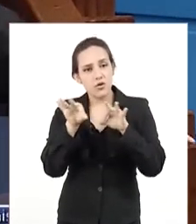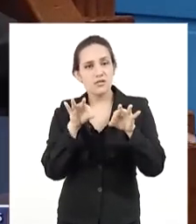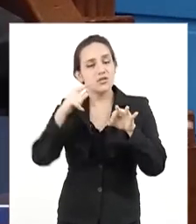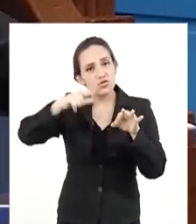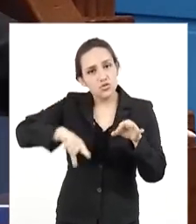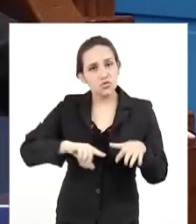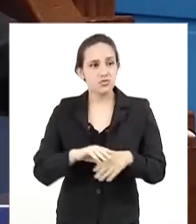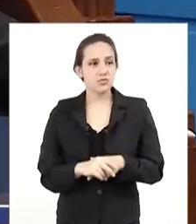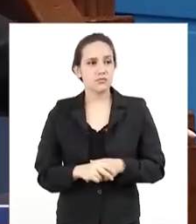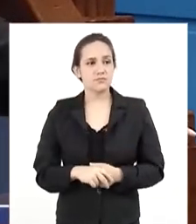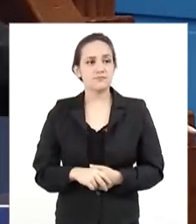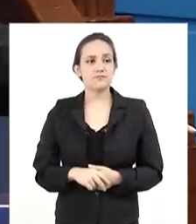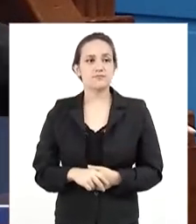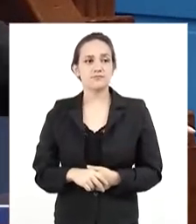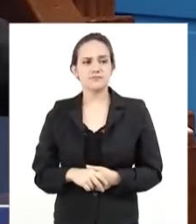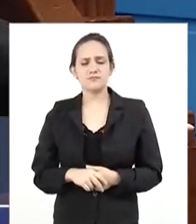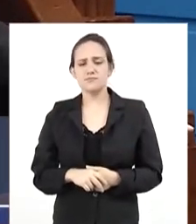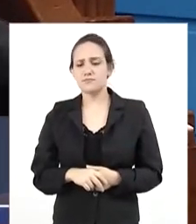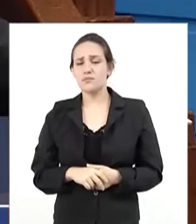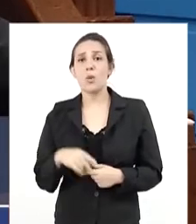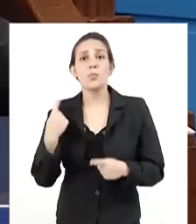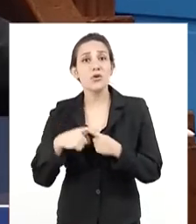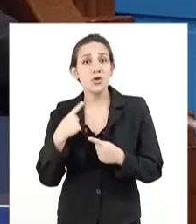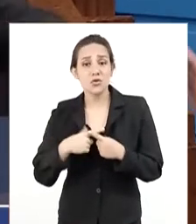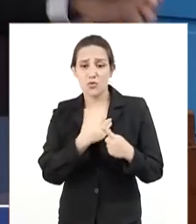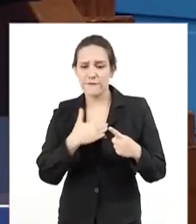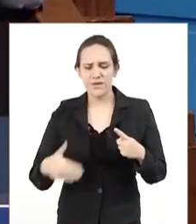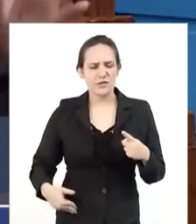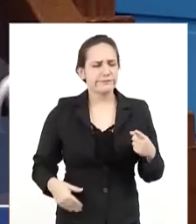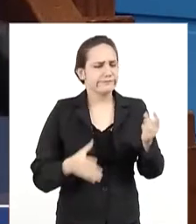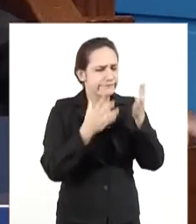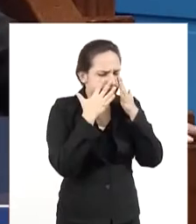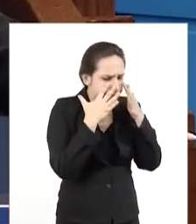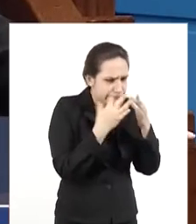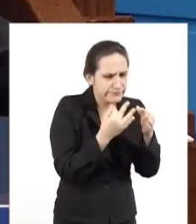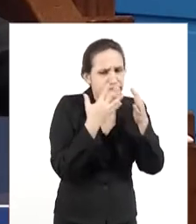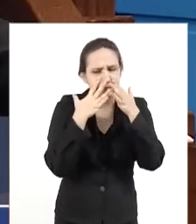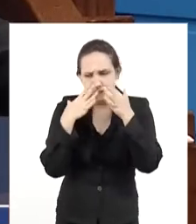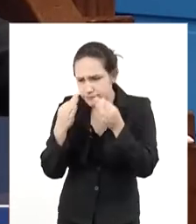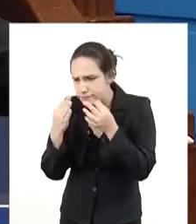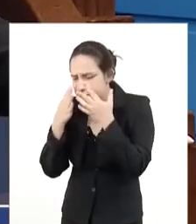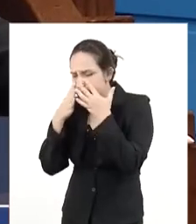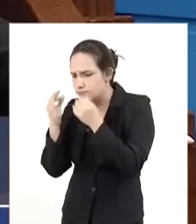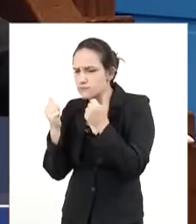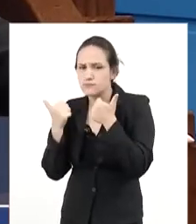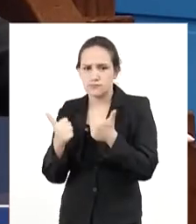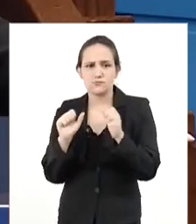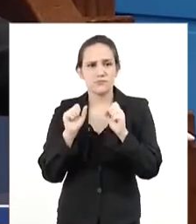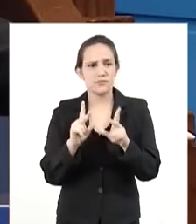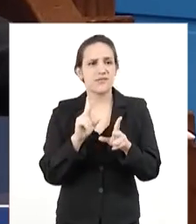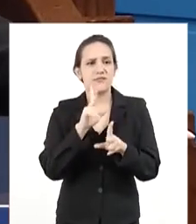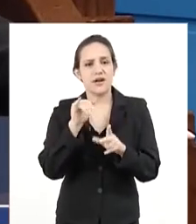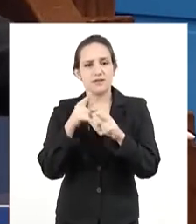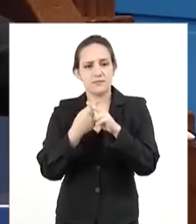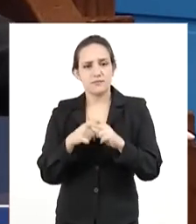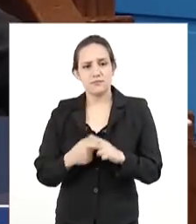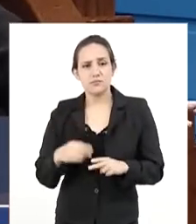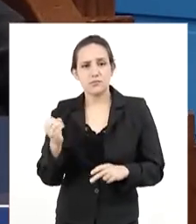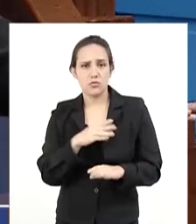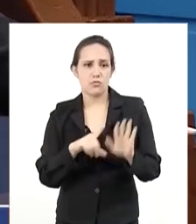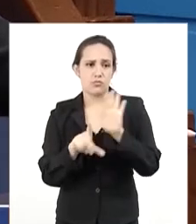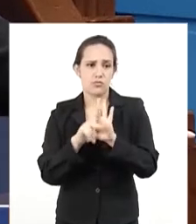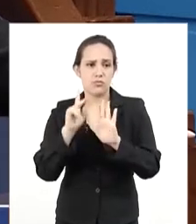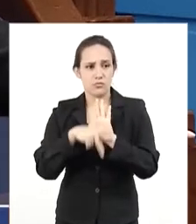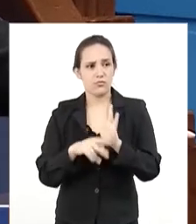conferência pública, depois de ouvir os setores, reapresentar de novo um novo projeto. Então, eu gostaria, senhor